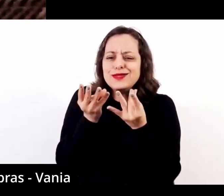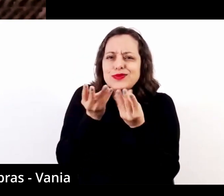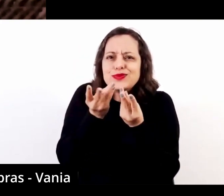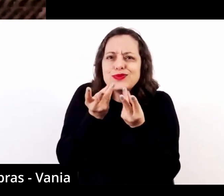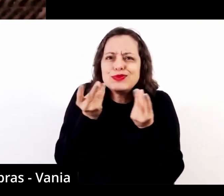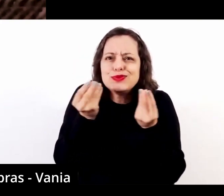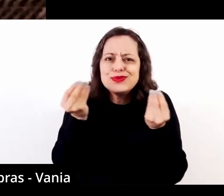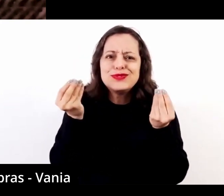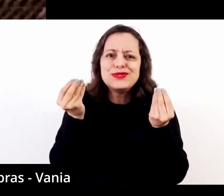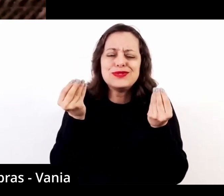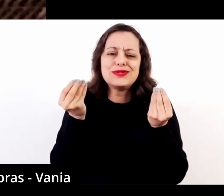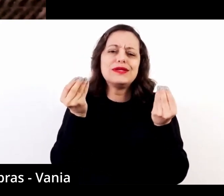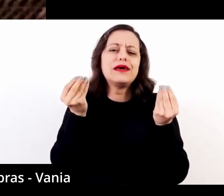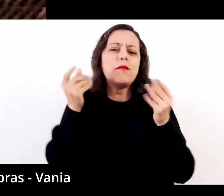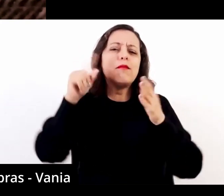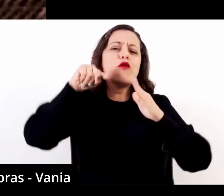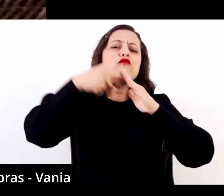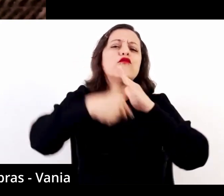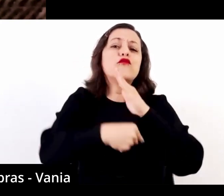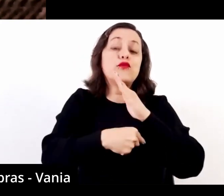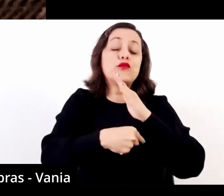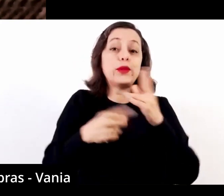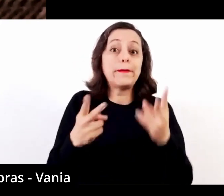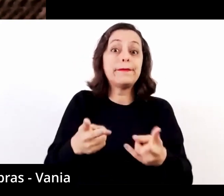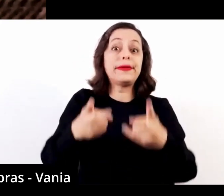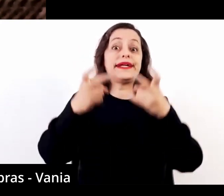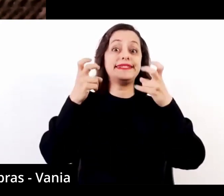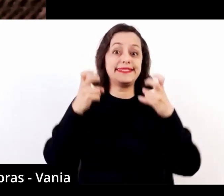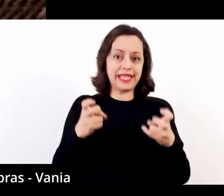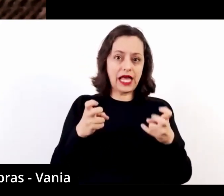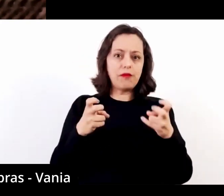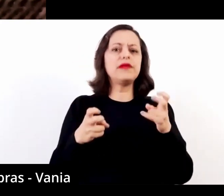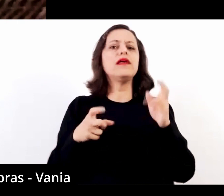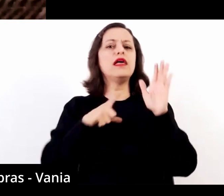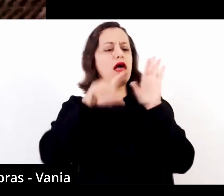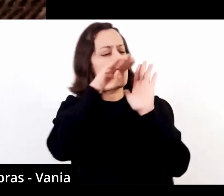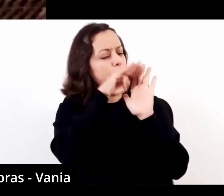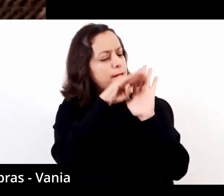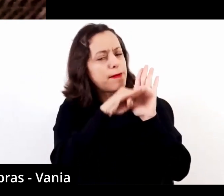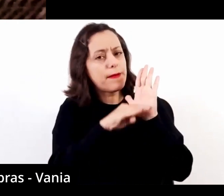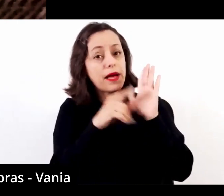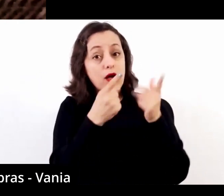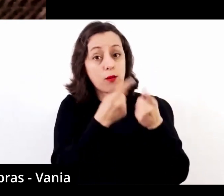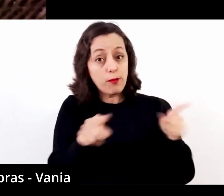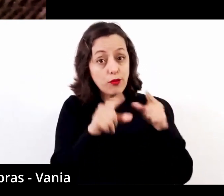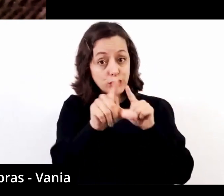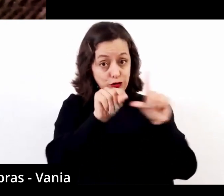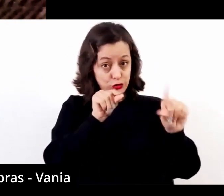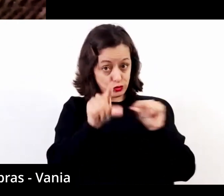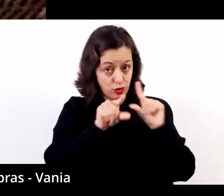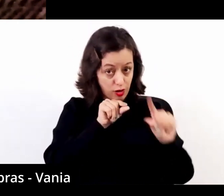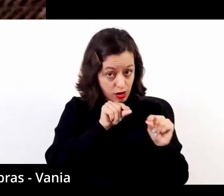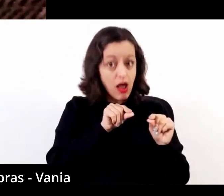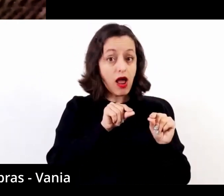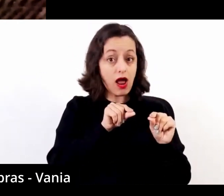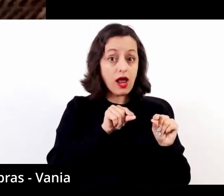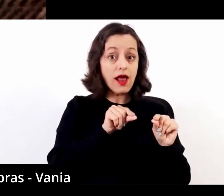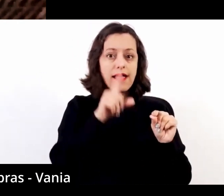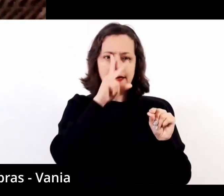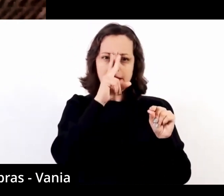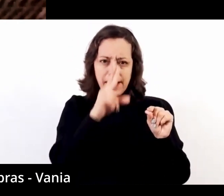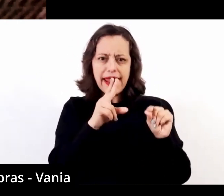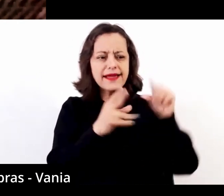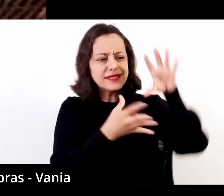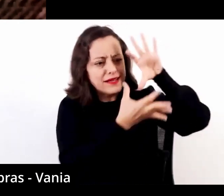e profundos elos na conexão desse repertório costurado pelo Carlo para as